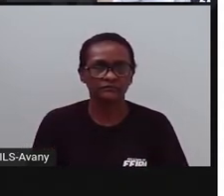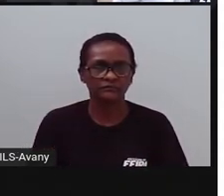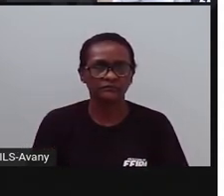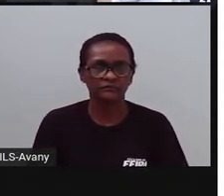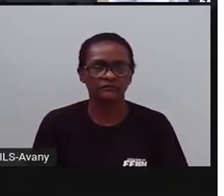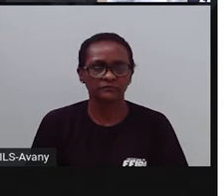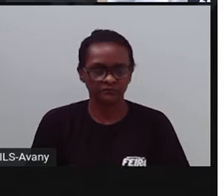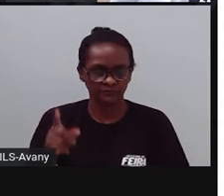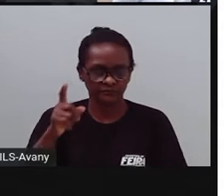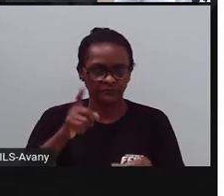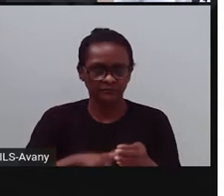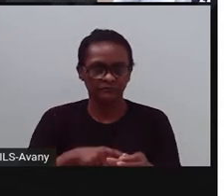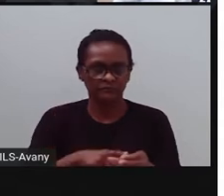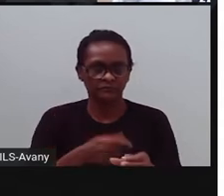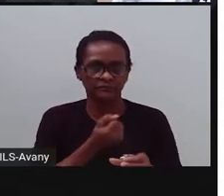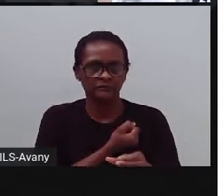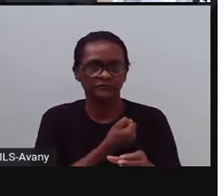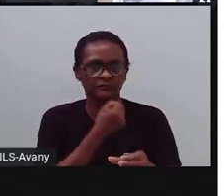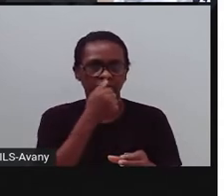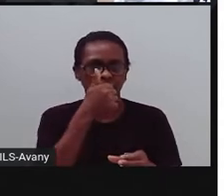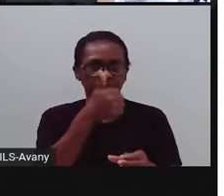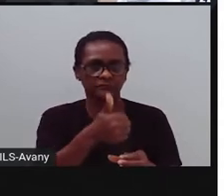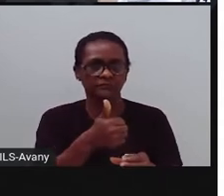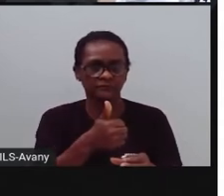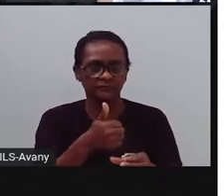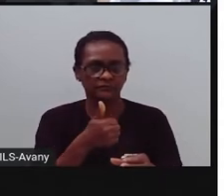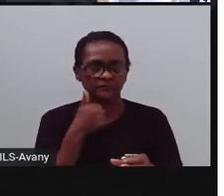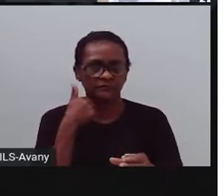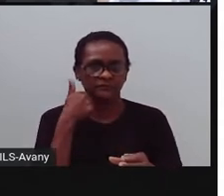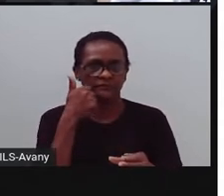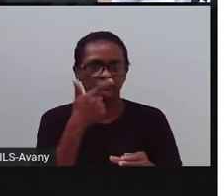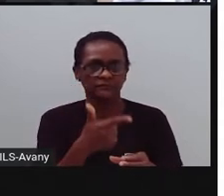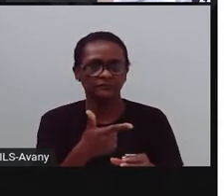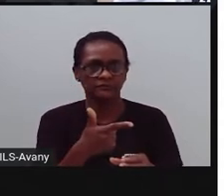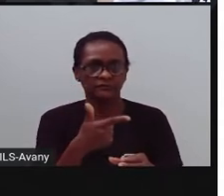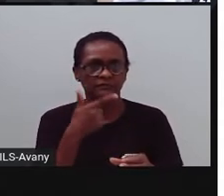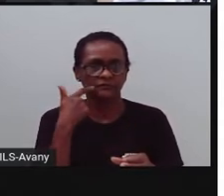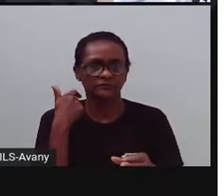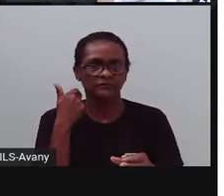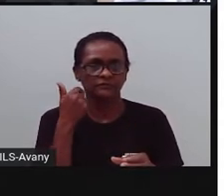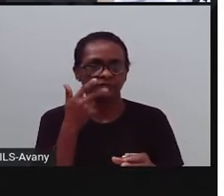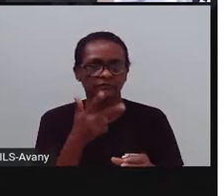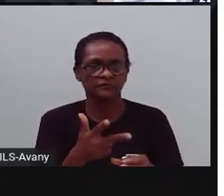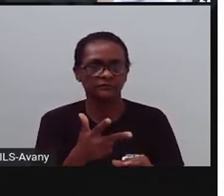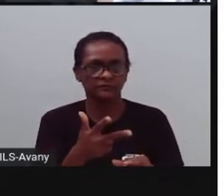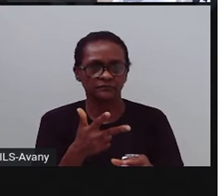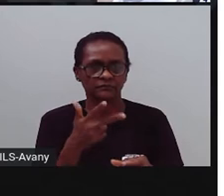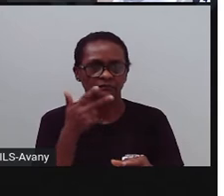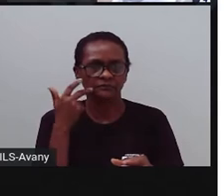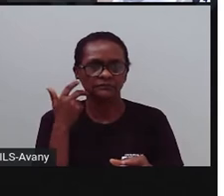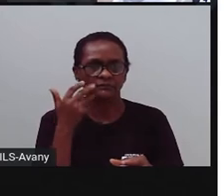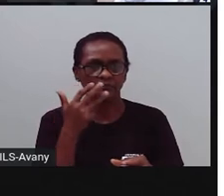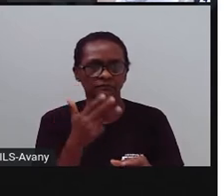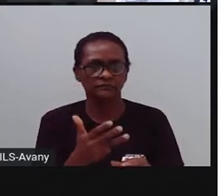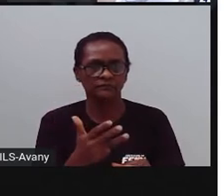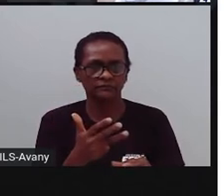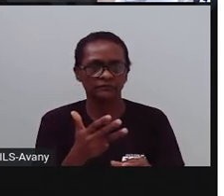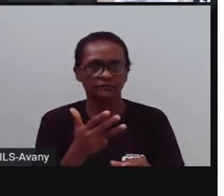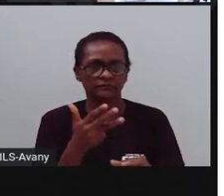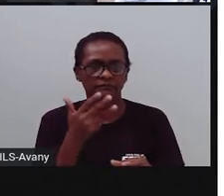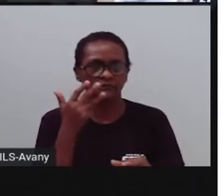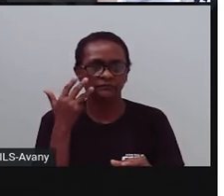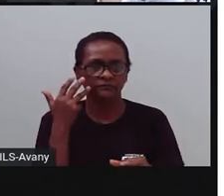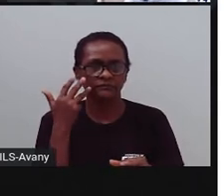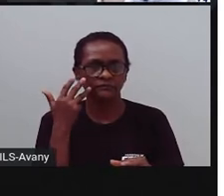Carneiro, ou Ipuaçu, né? Tem também o distrito de Bom Fim de Feira, o distrito de